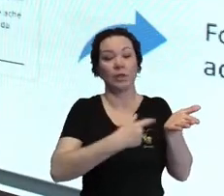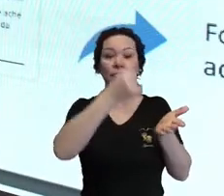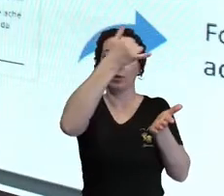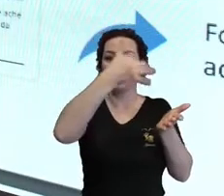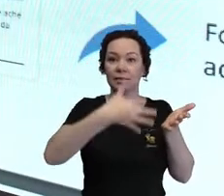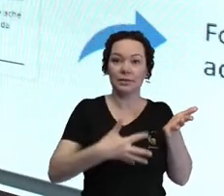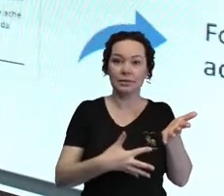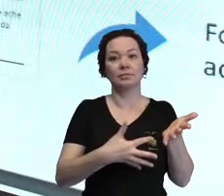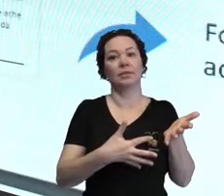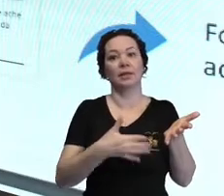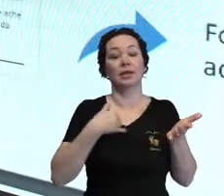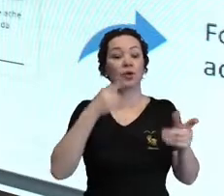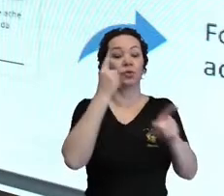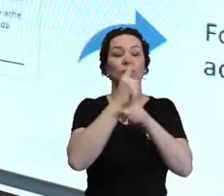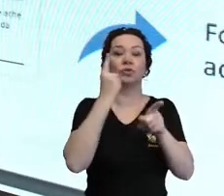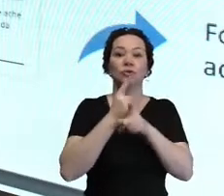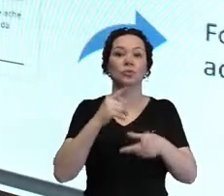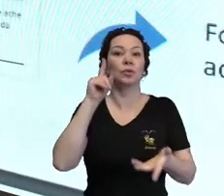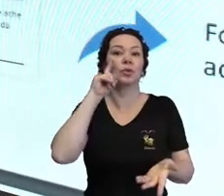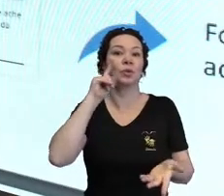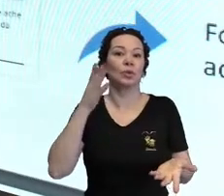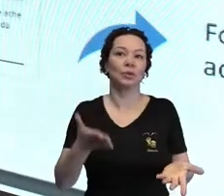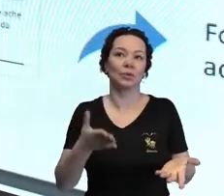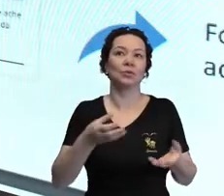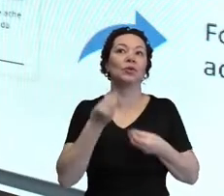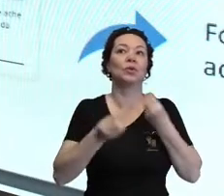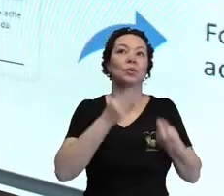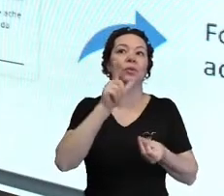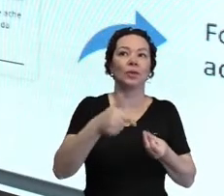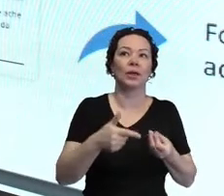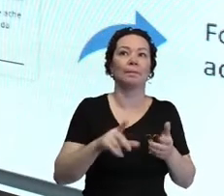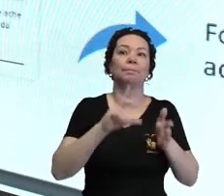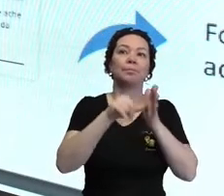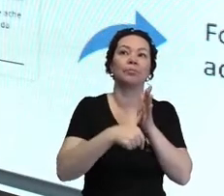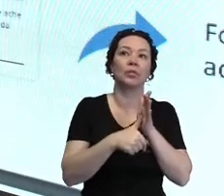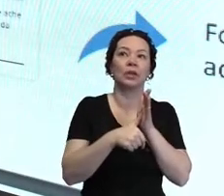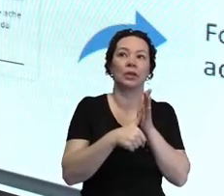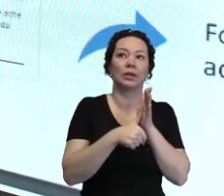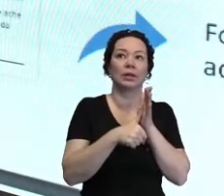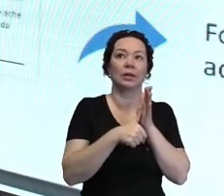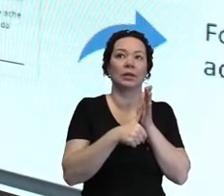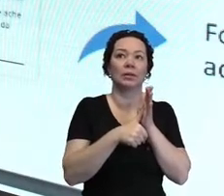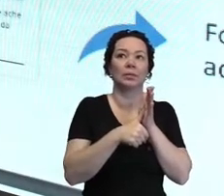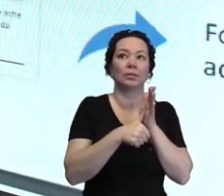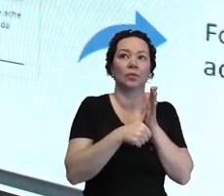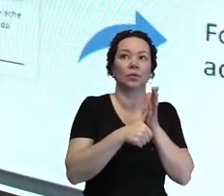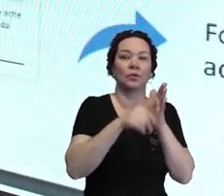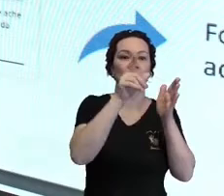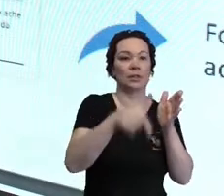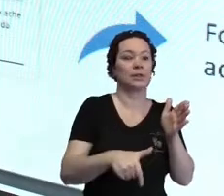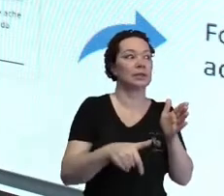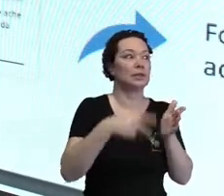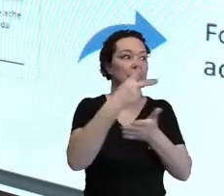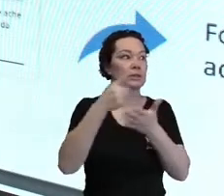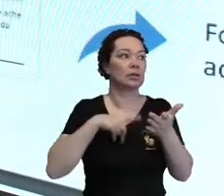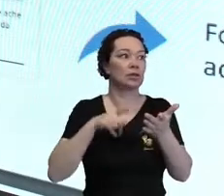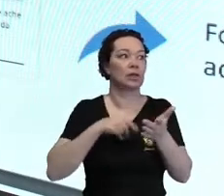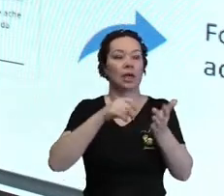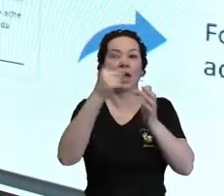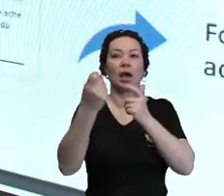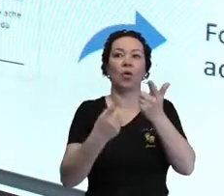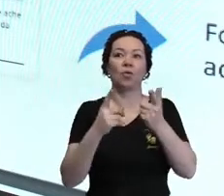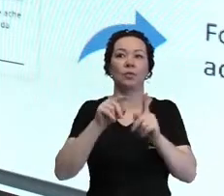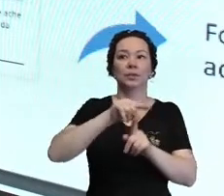orientar e eu descobrir no meu dia a dia. E aí, na parte, depois dessa imagem, a gente tem algumas